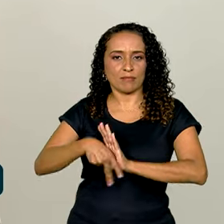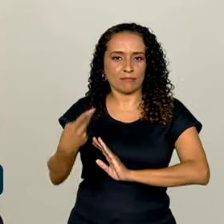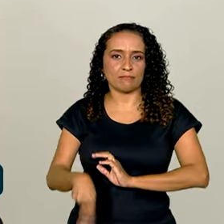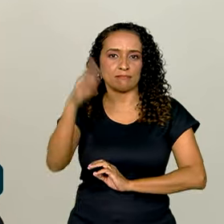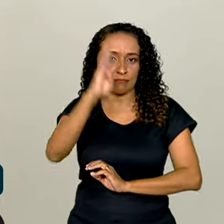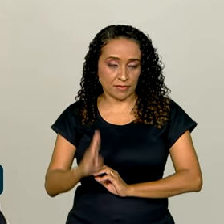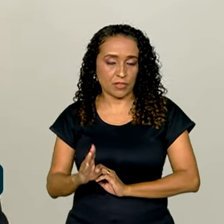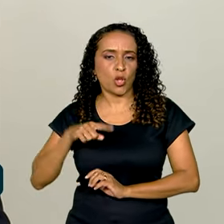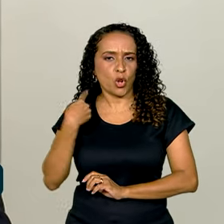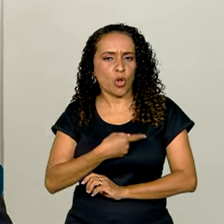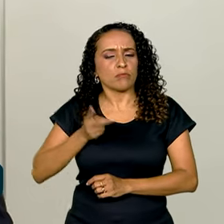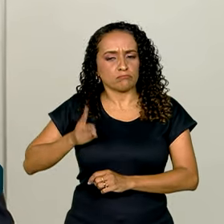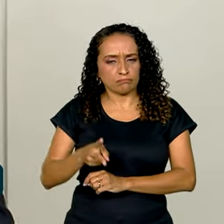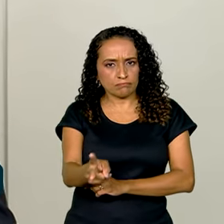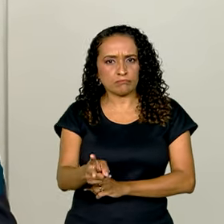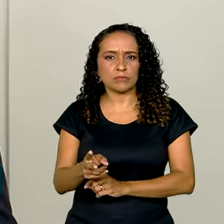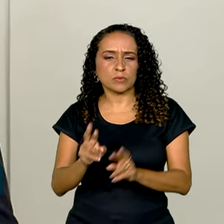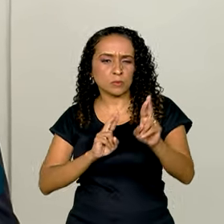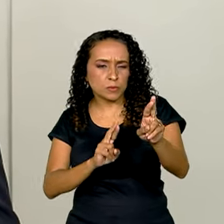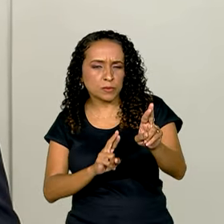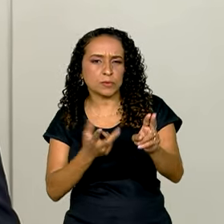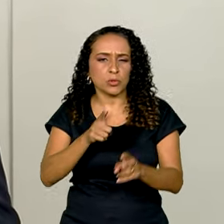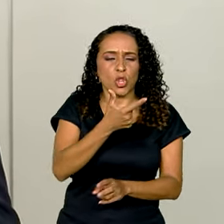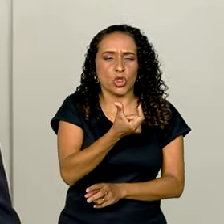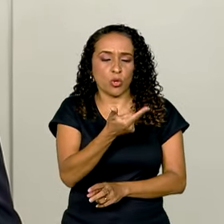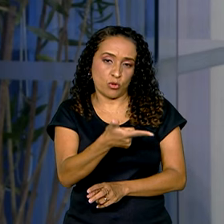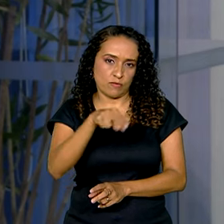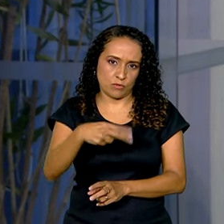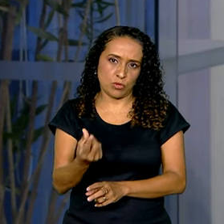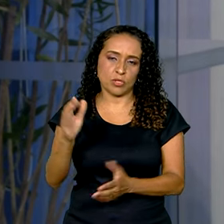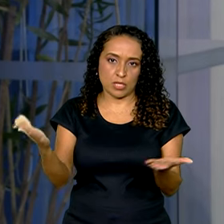Nós continuamos mantendo a nossa projeção de 2,2% para este ano.